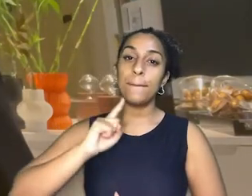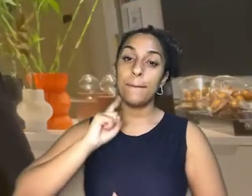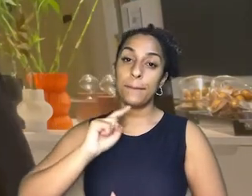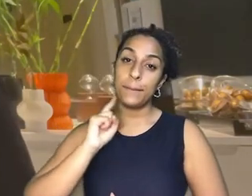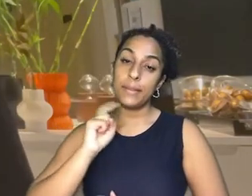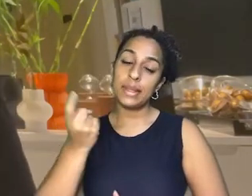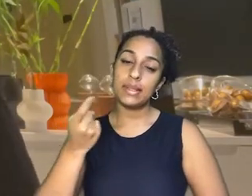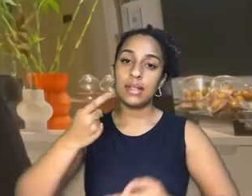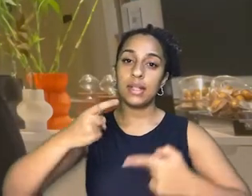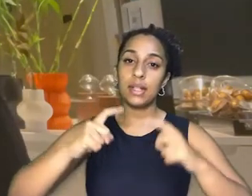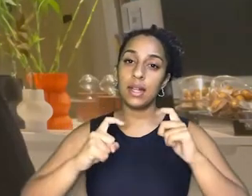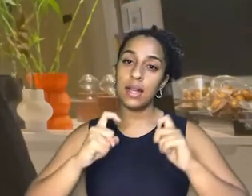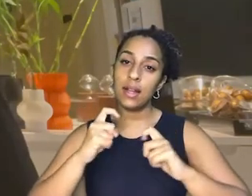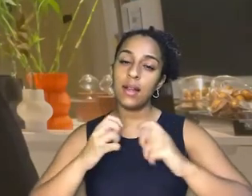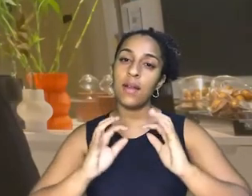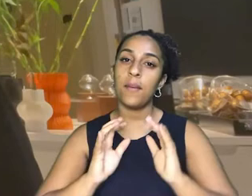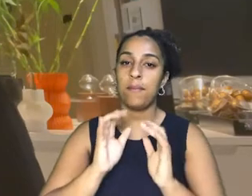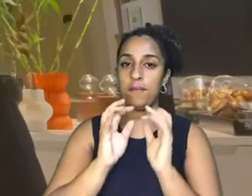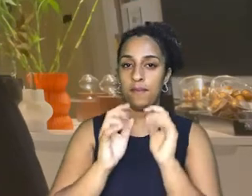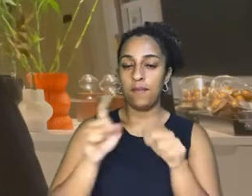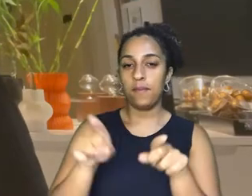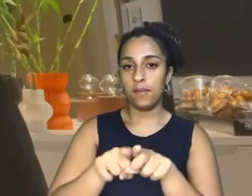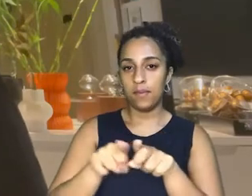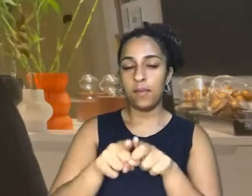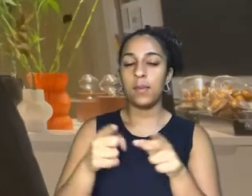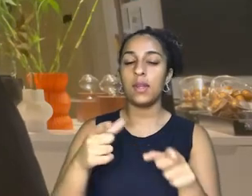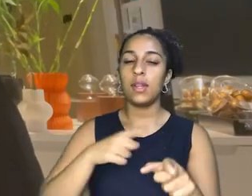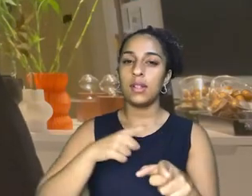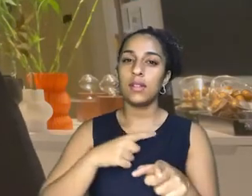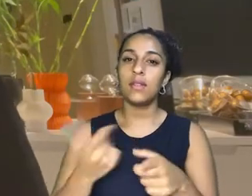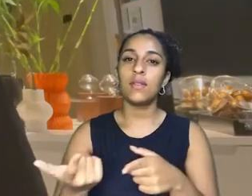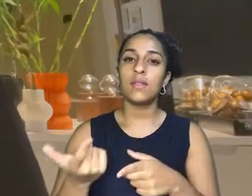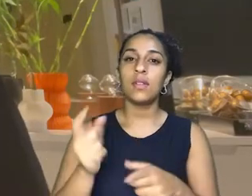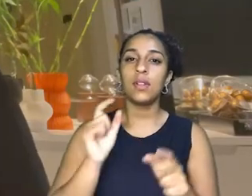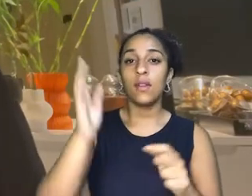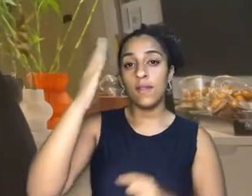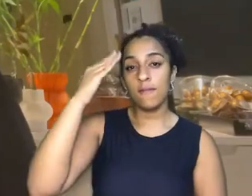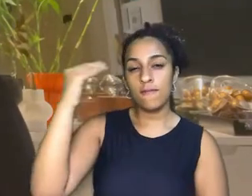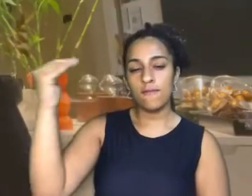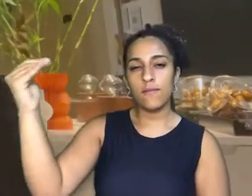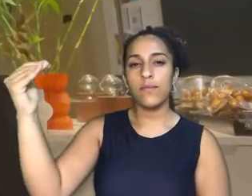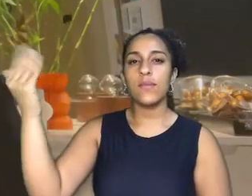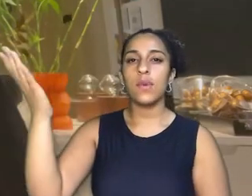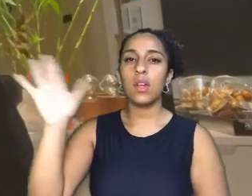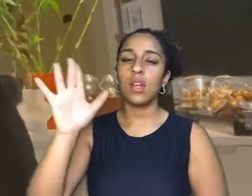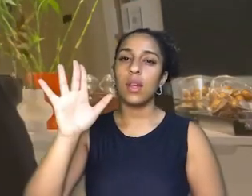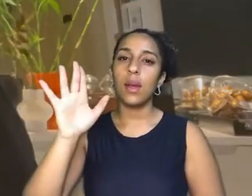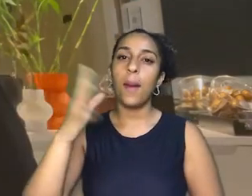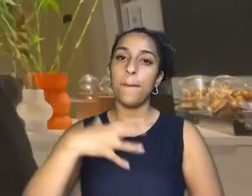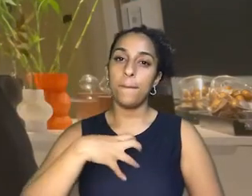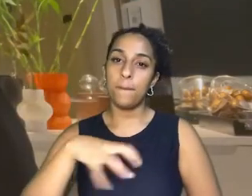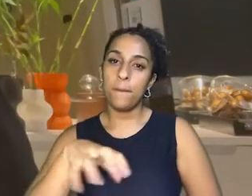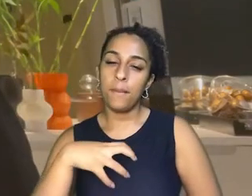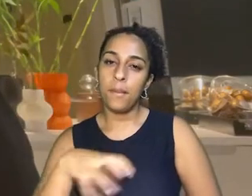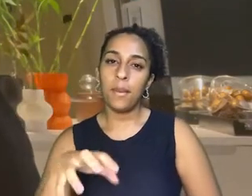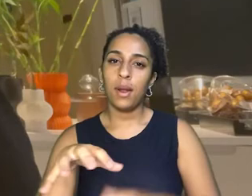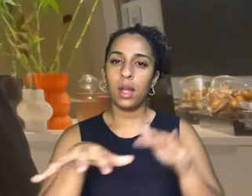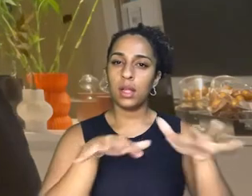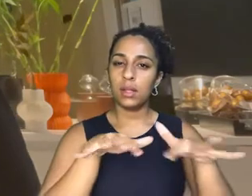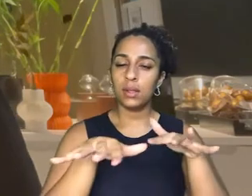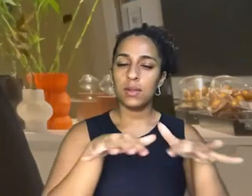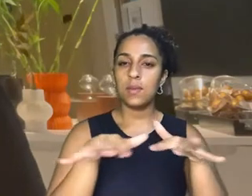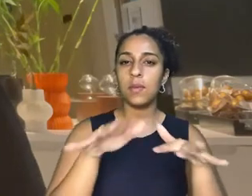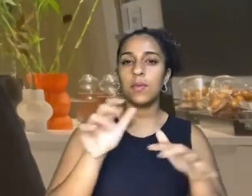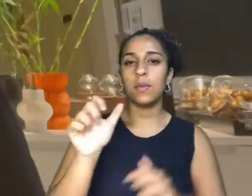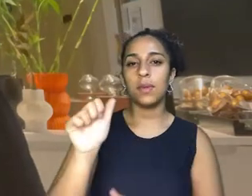famosa Inconfidência Mineira, de Tiradentes. A gente tem a famosa Conjuração Baiana, a Revolta dos